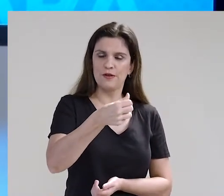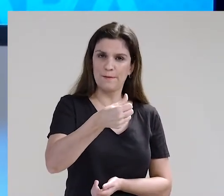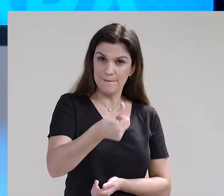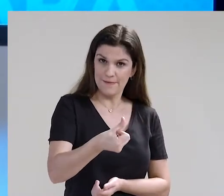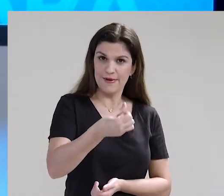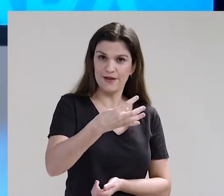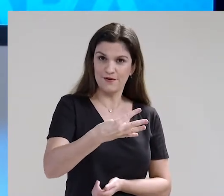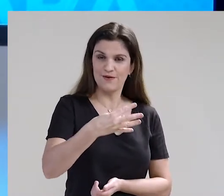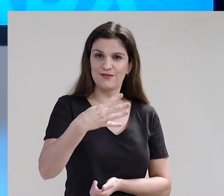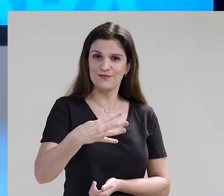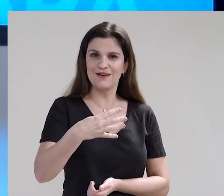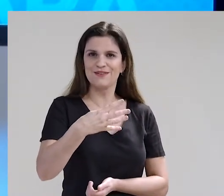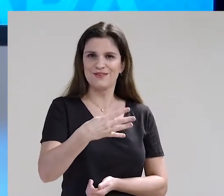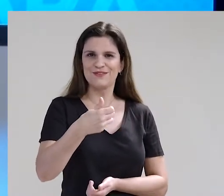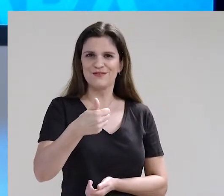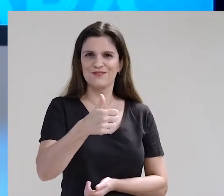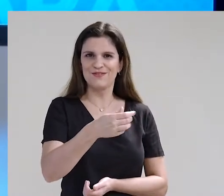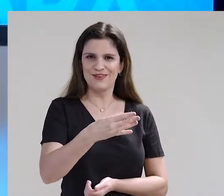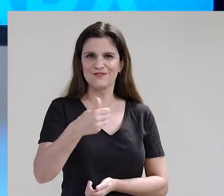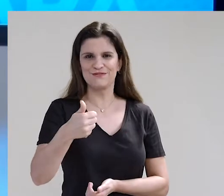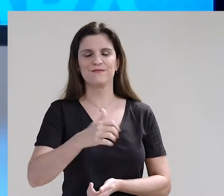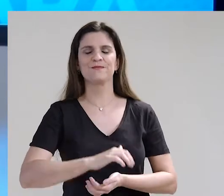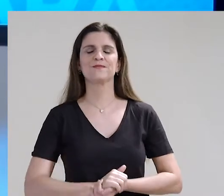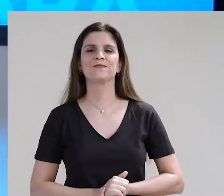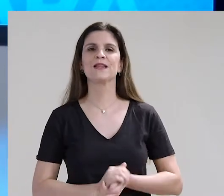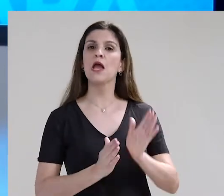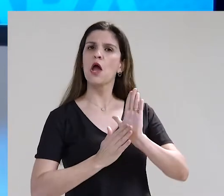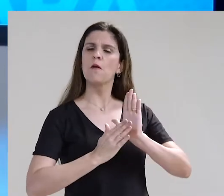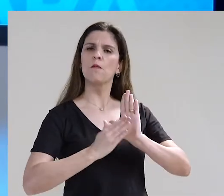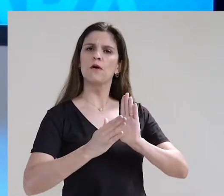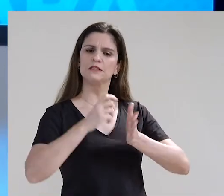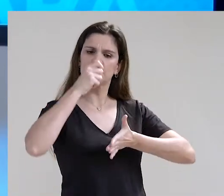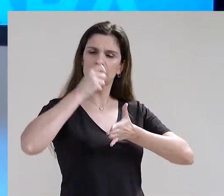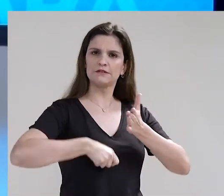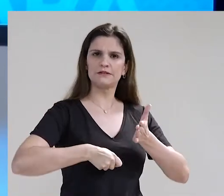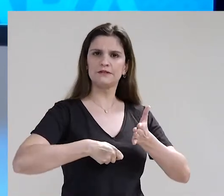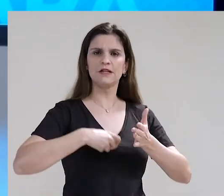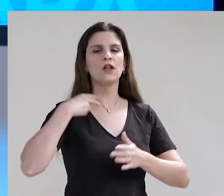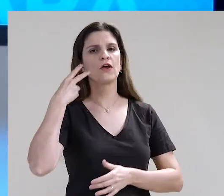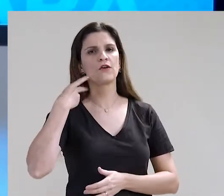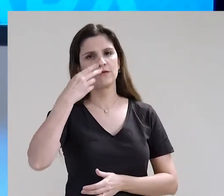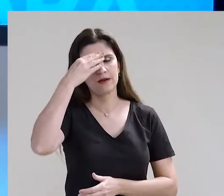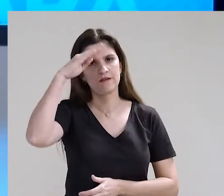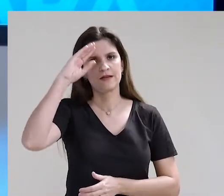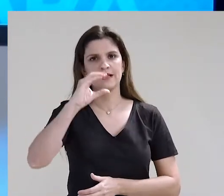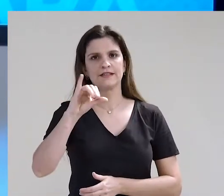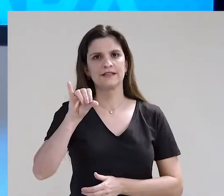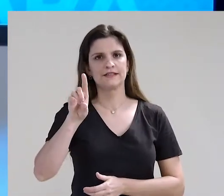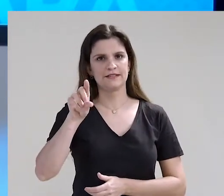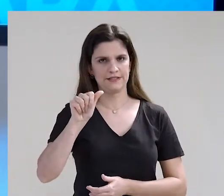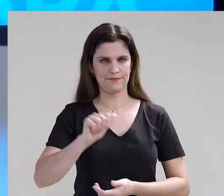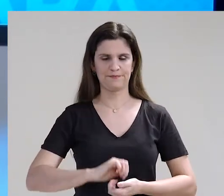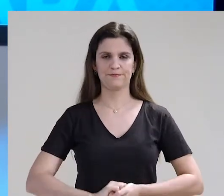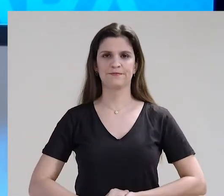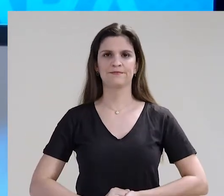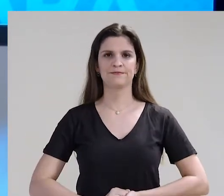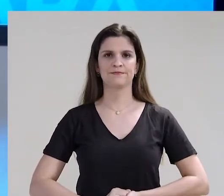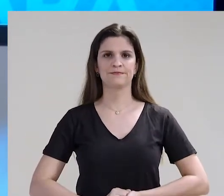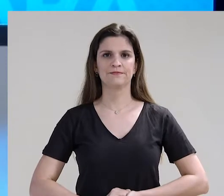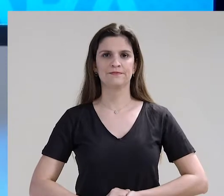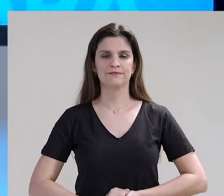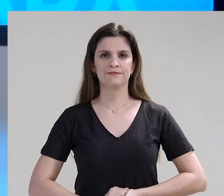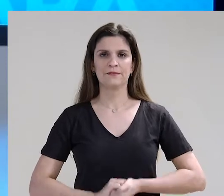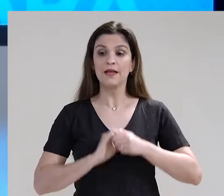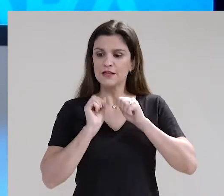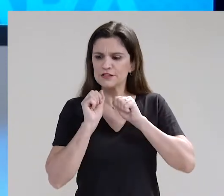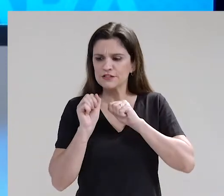99644-4141. A proposta também é assinada pela vereadora enfermeira Sida